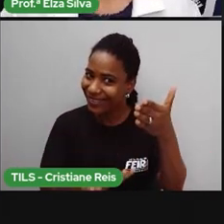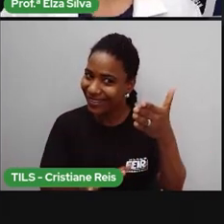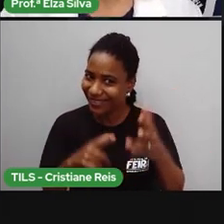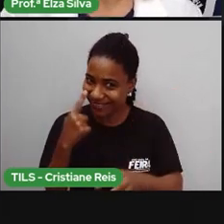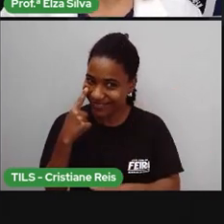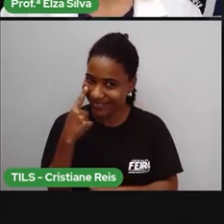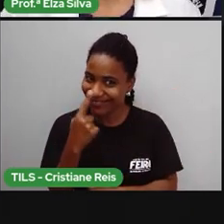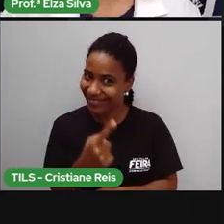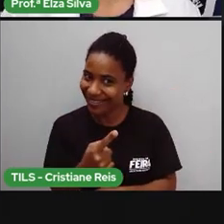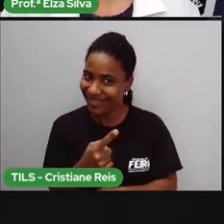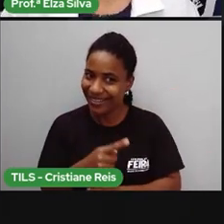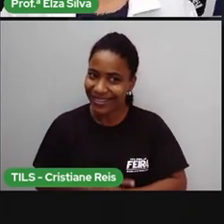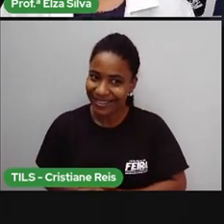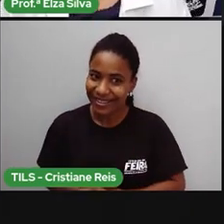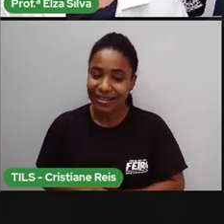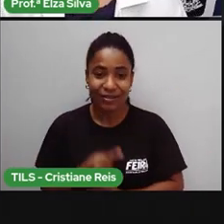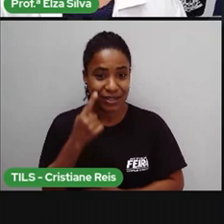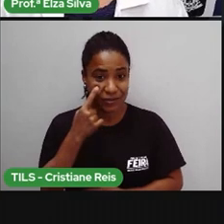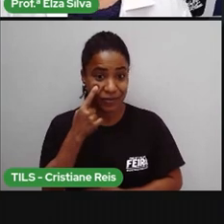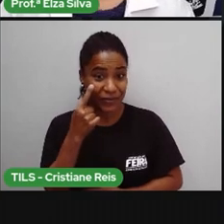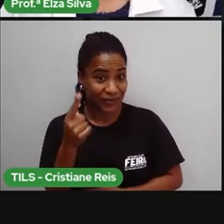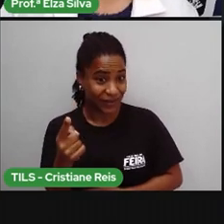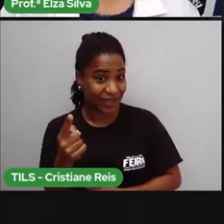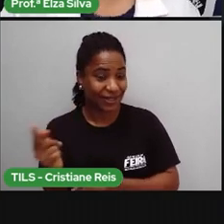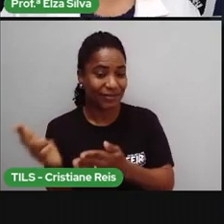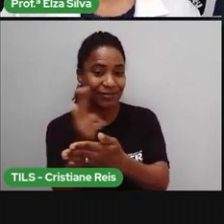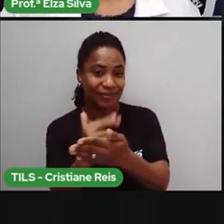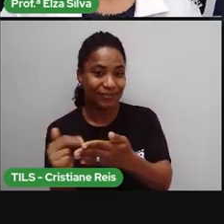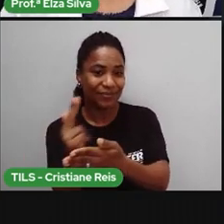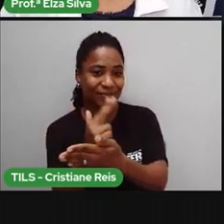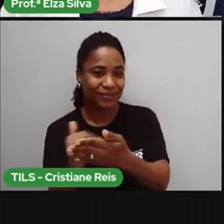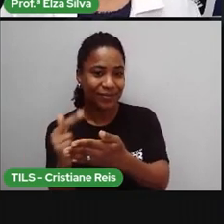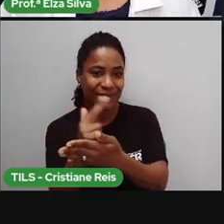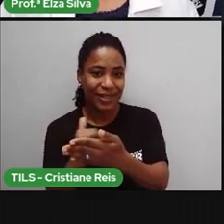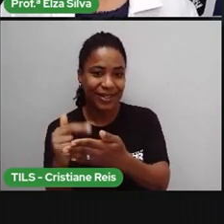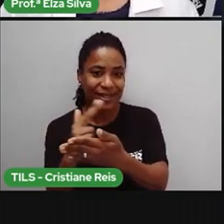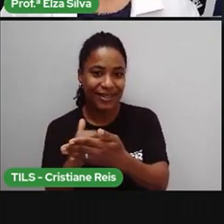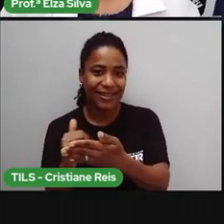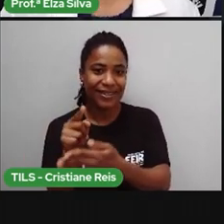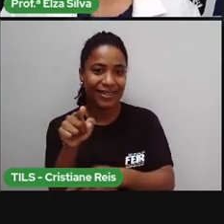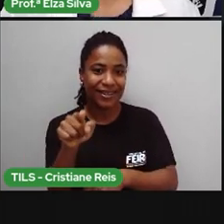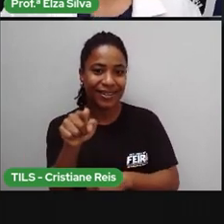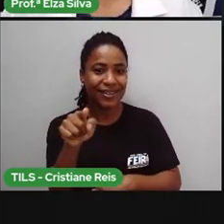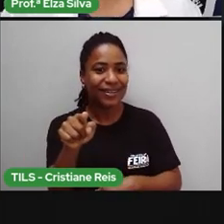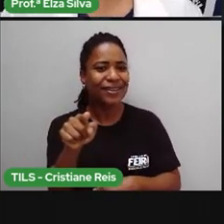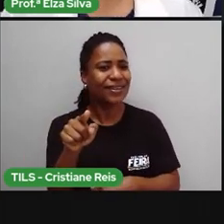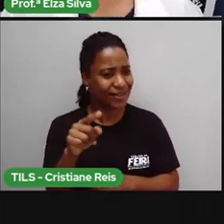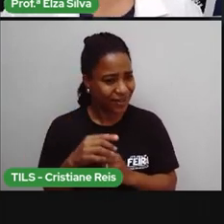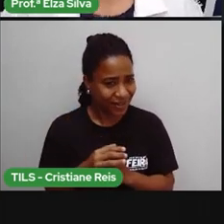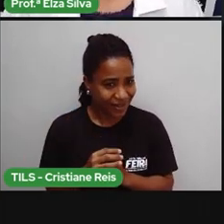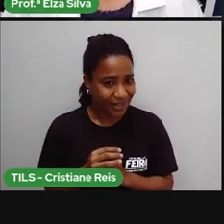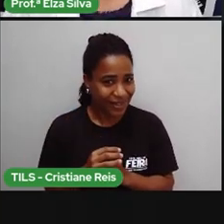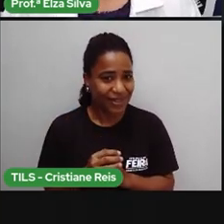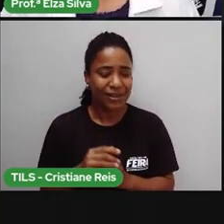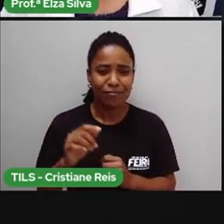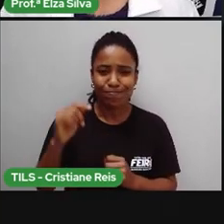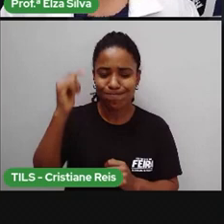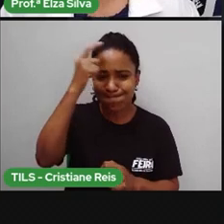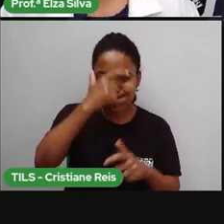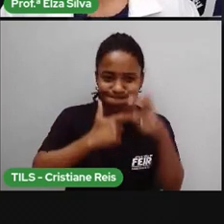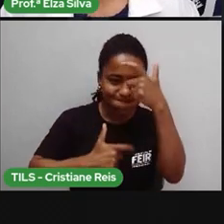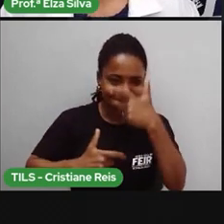Vocês vão observar esta imagem que está abaixo e perceber nela como a diversidade está